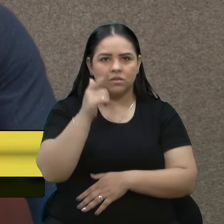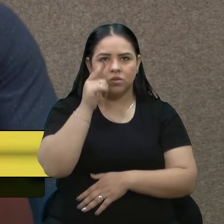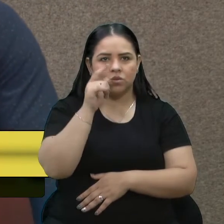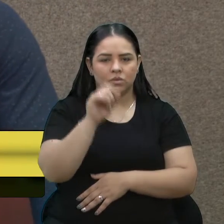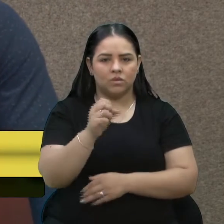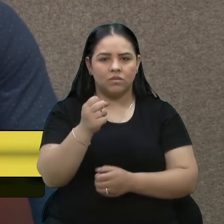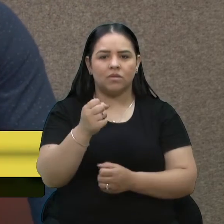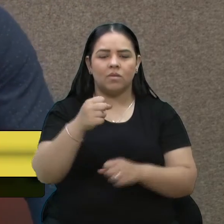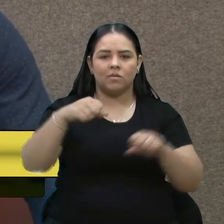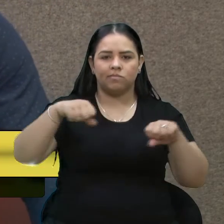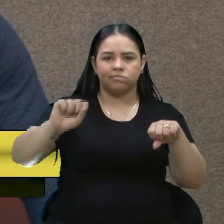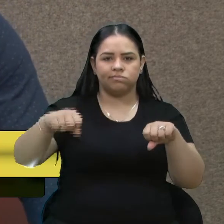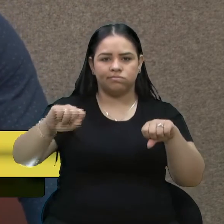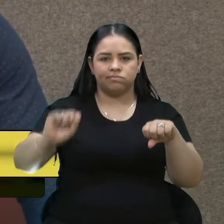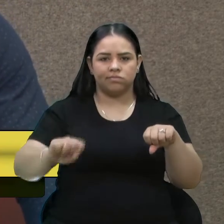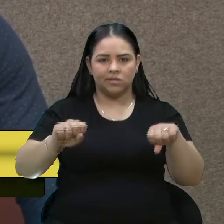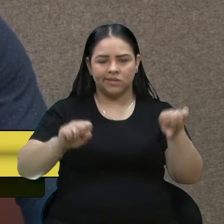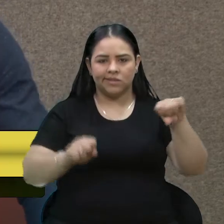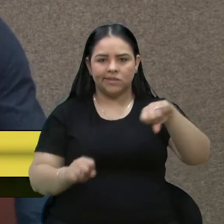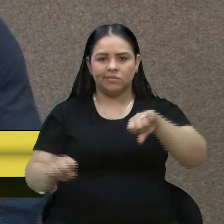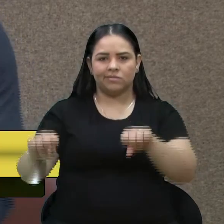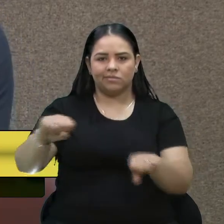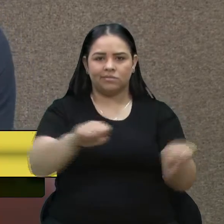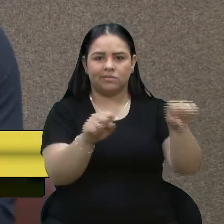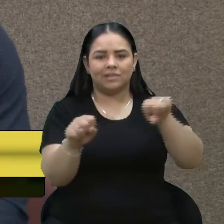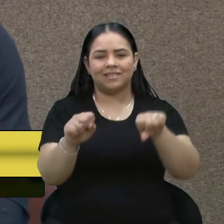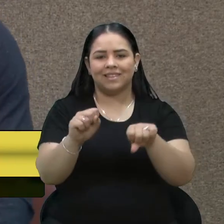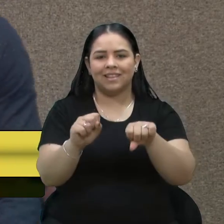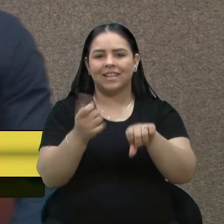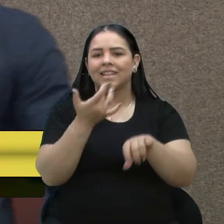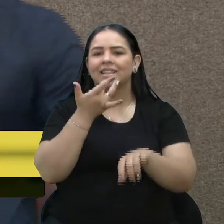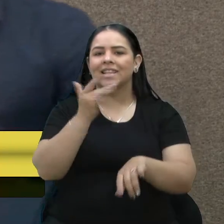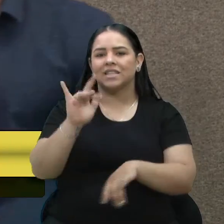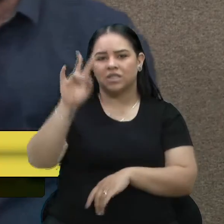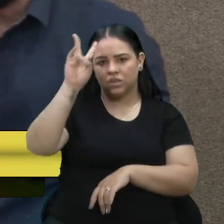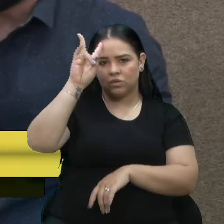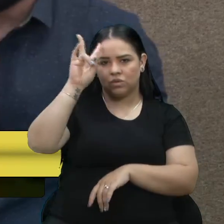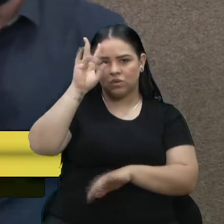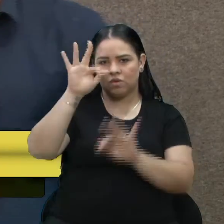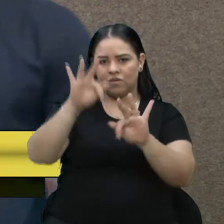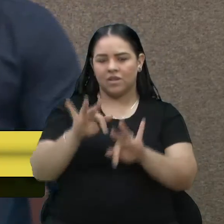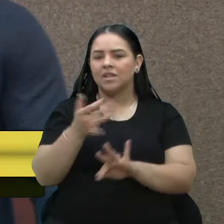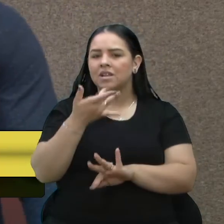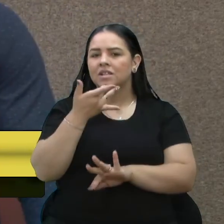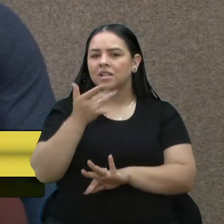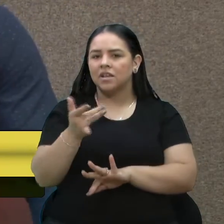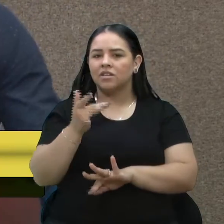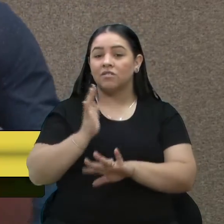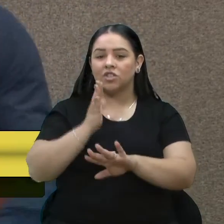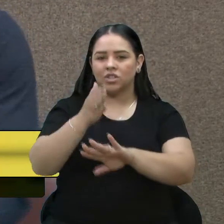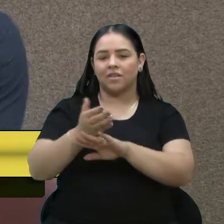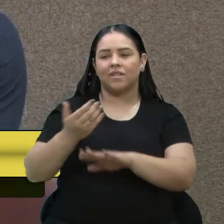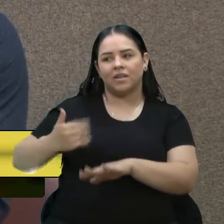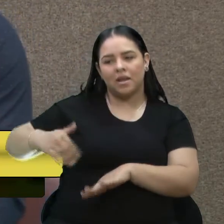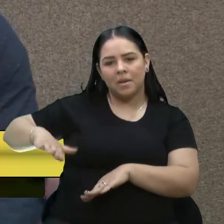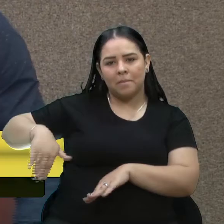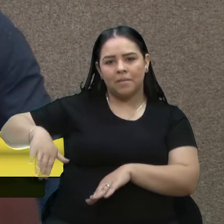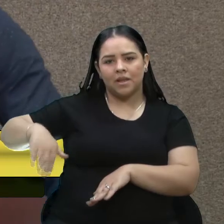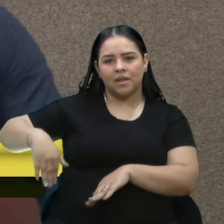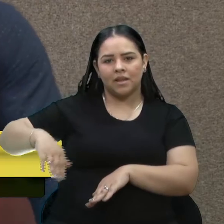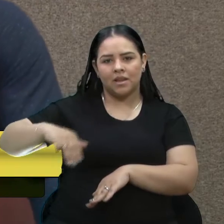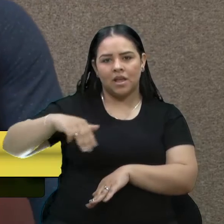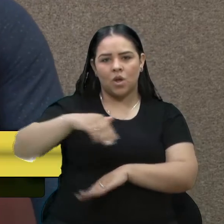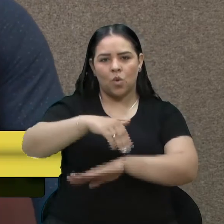da sua moto, na tarde de segunda-feira, na final da tarde, chegando da praia, ali na Moreira